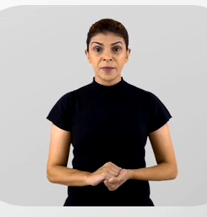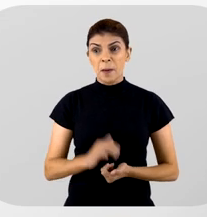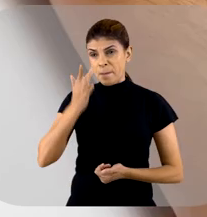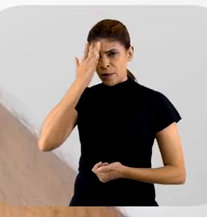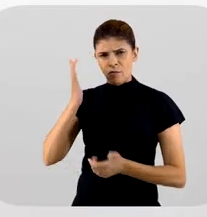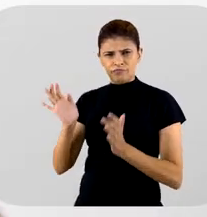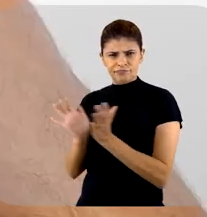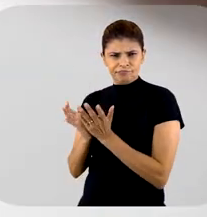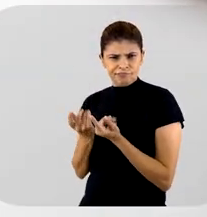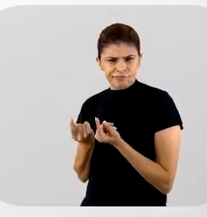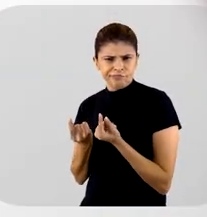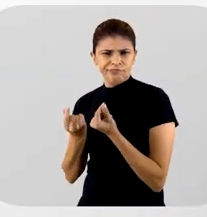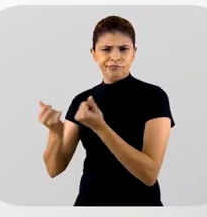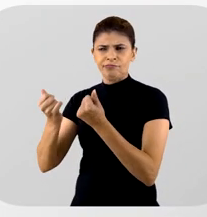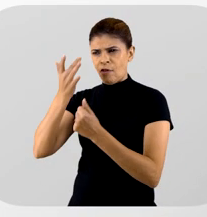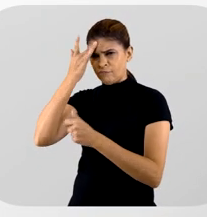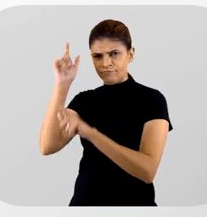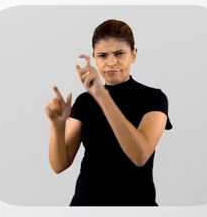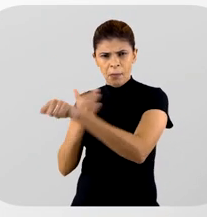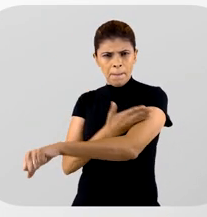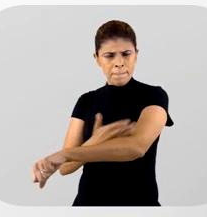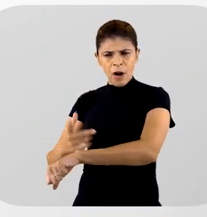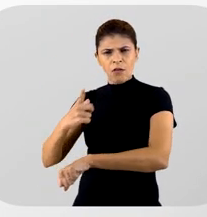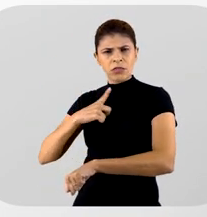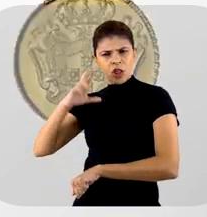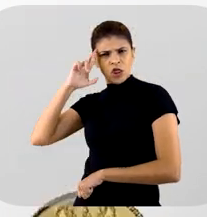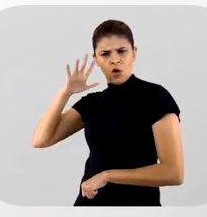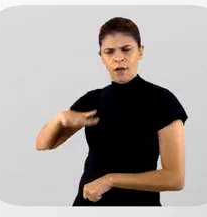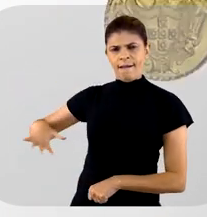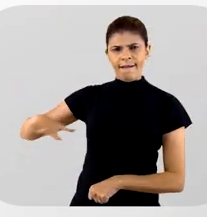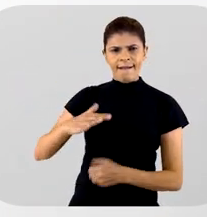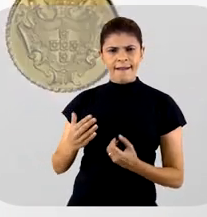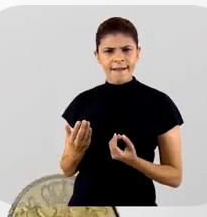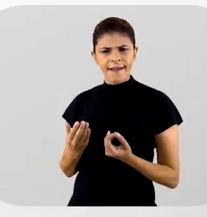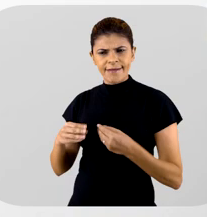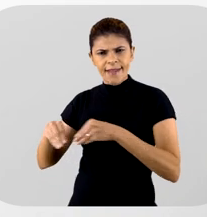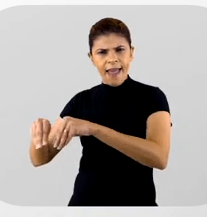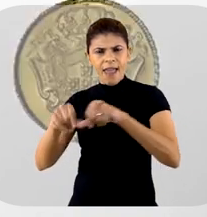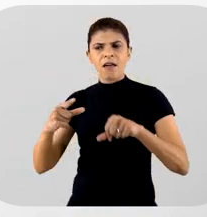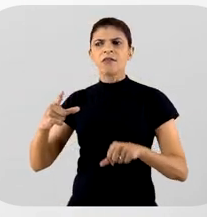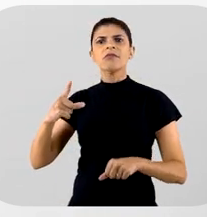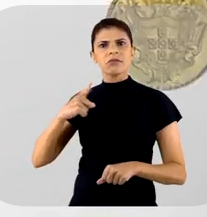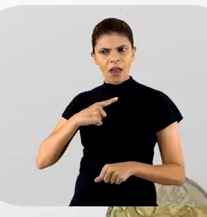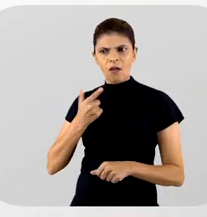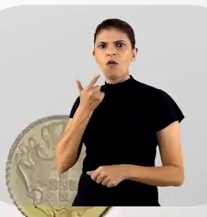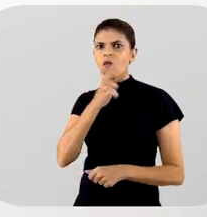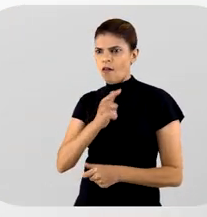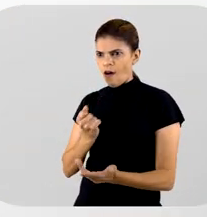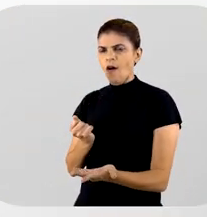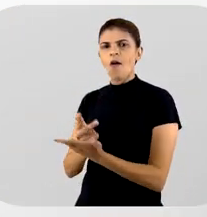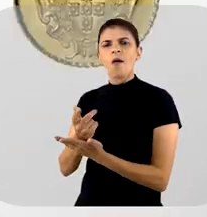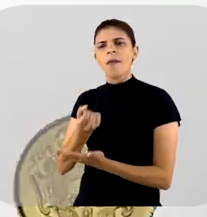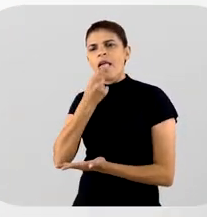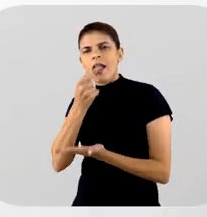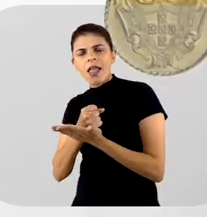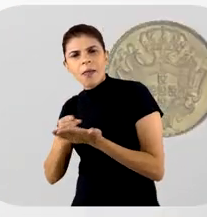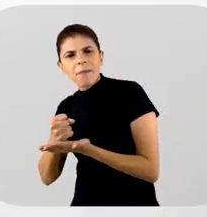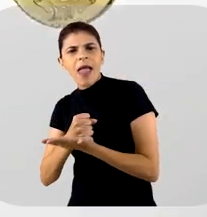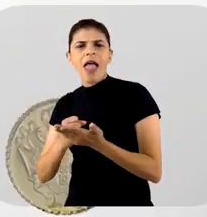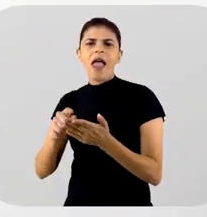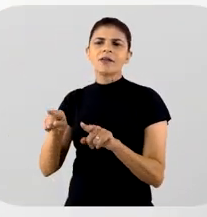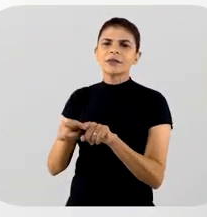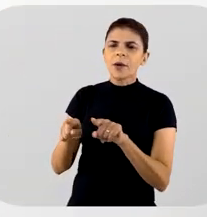Já os nobres e os colonos brancos com posses tinham acesso aos médicos e remédios da época. E assim,